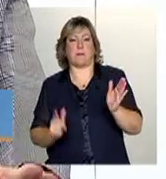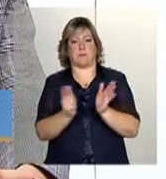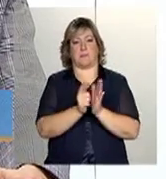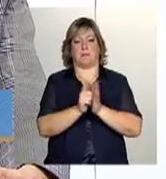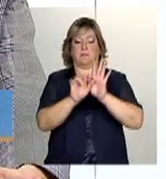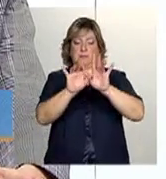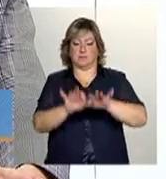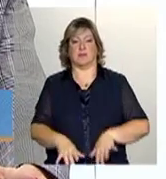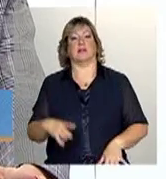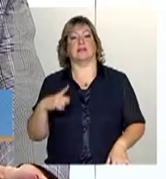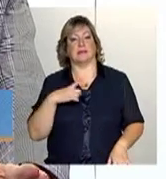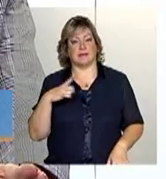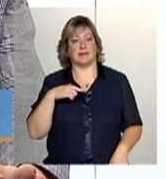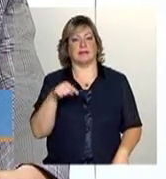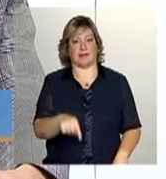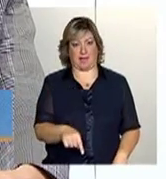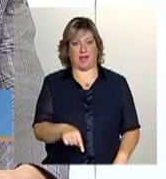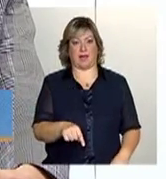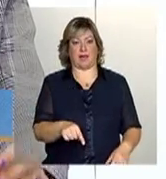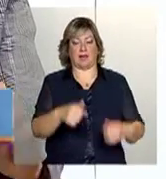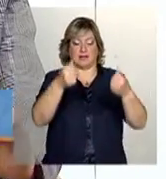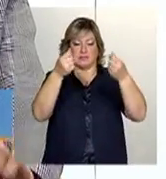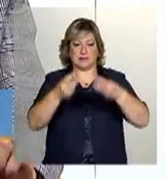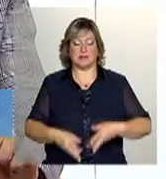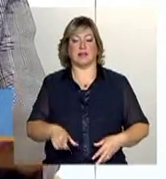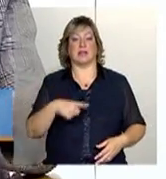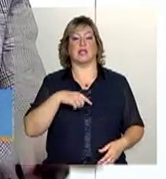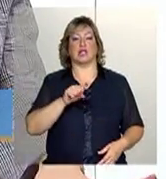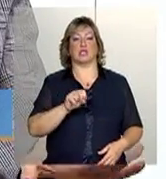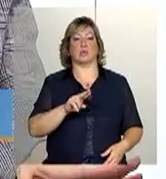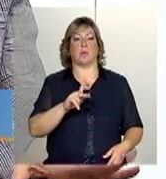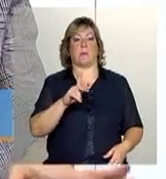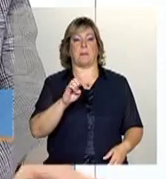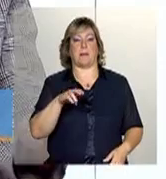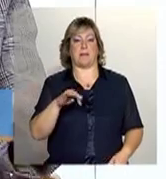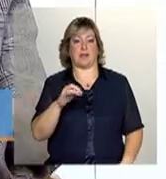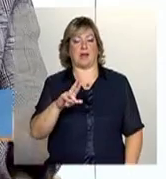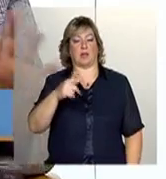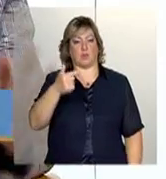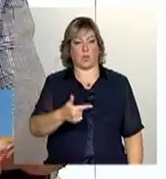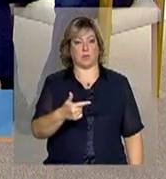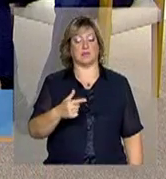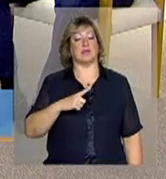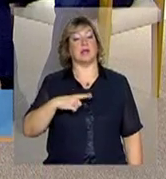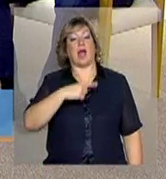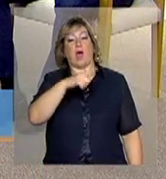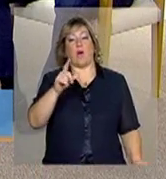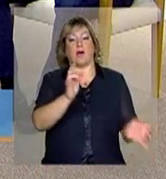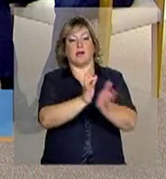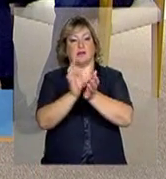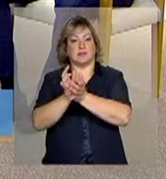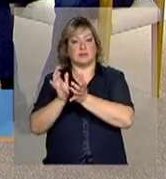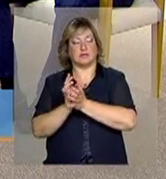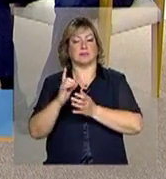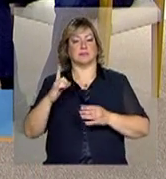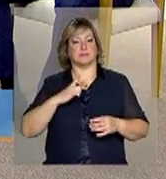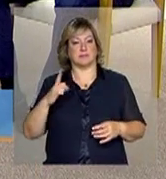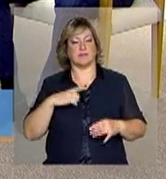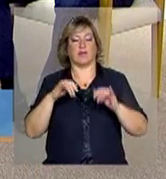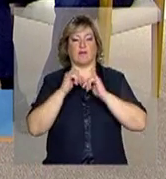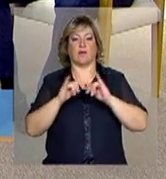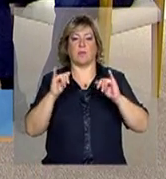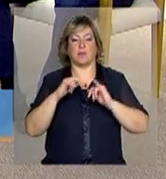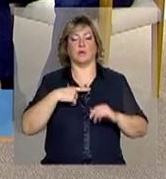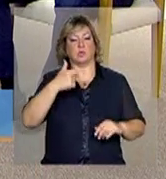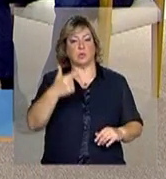ampliado no formulário suplementar 2. E as outras populações são marcadas no campo 2.07, do formulário suplementar 1,